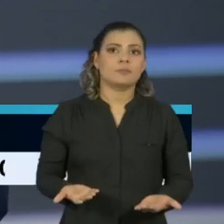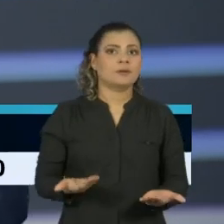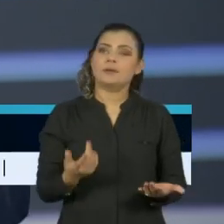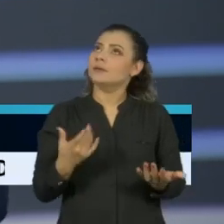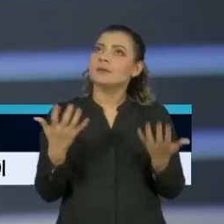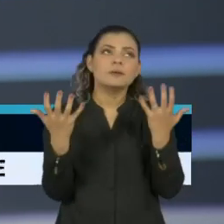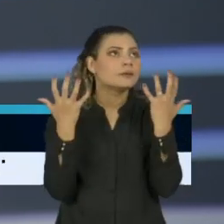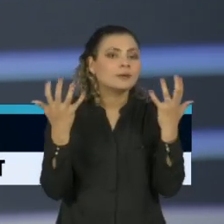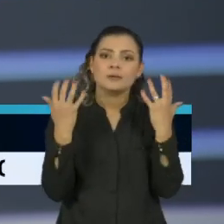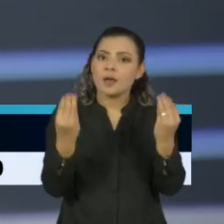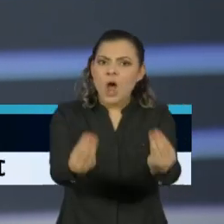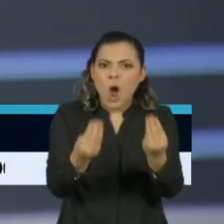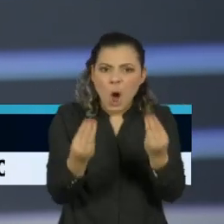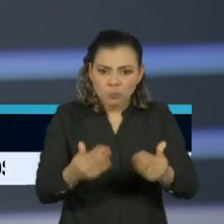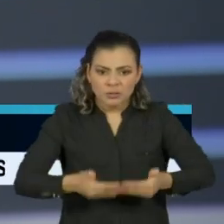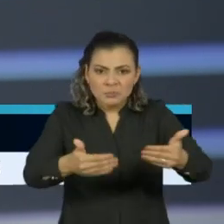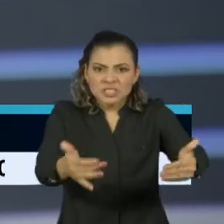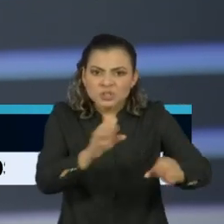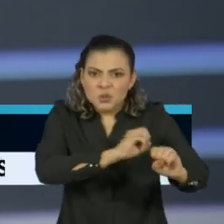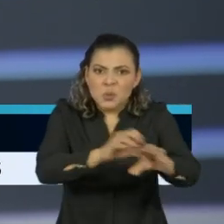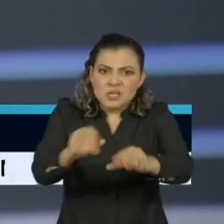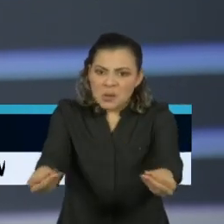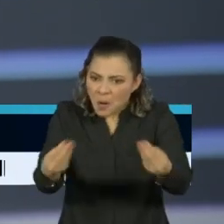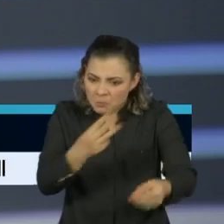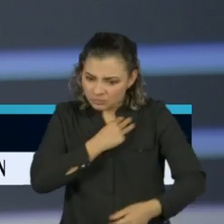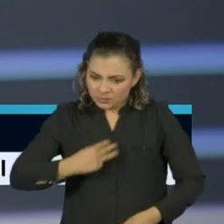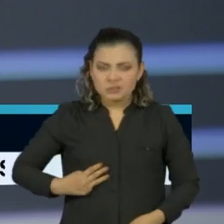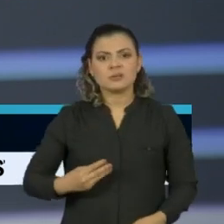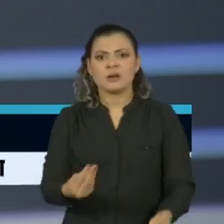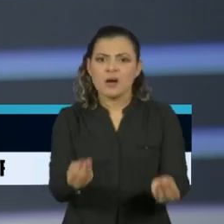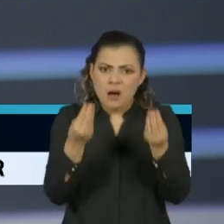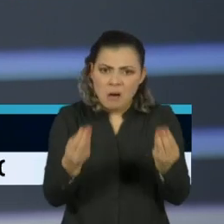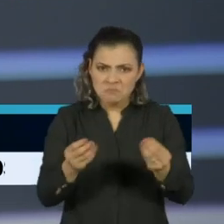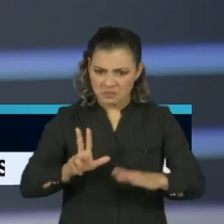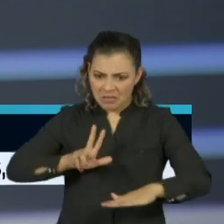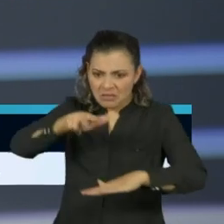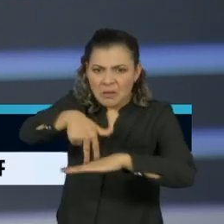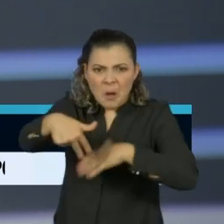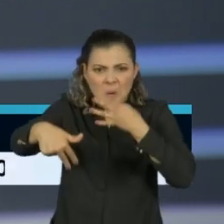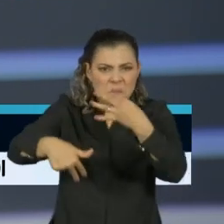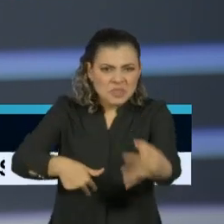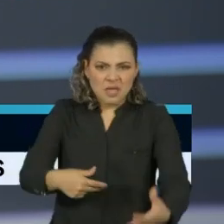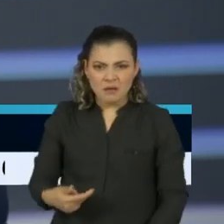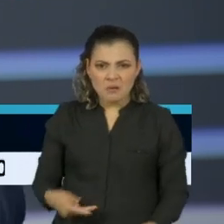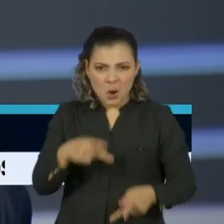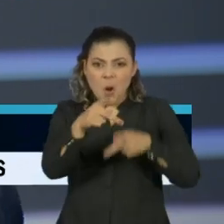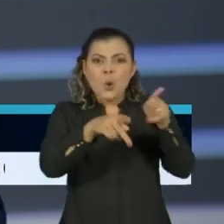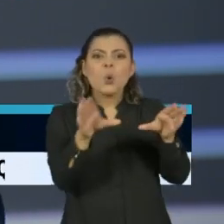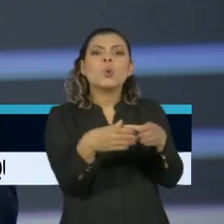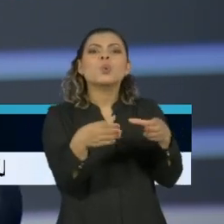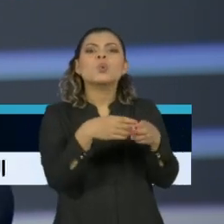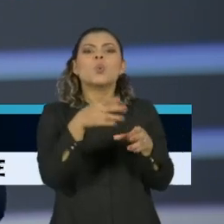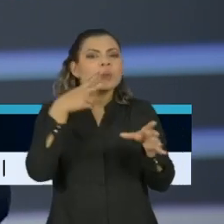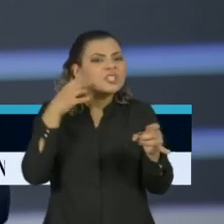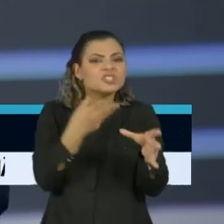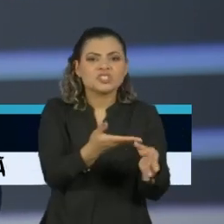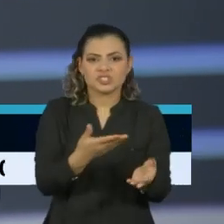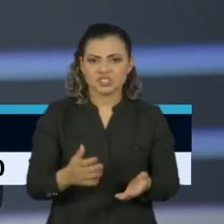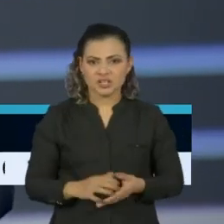O ministro da Educação, tomar essa posição, de chamar os povos indígenas de